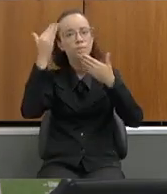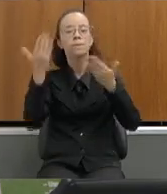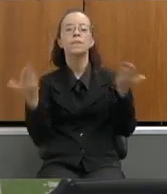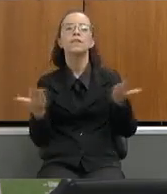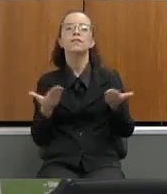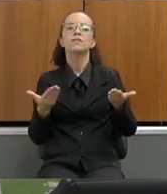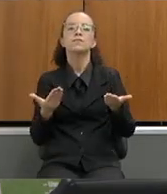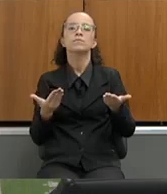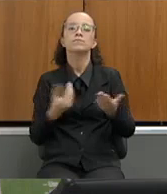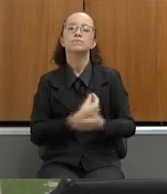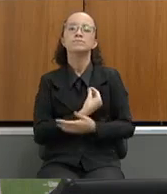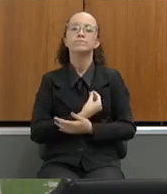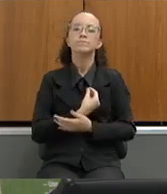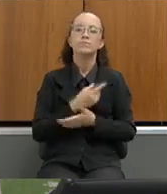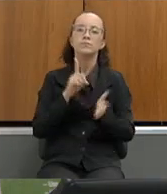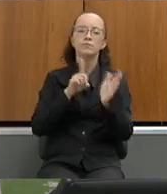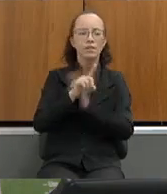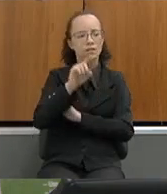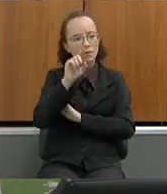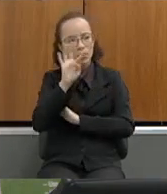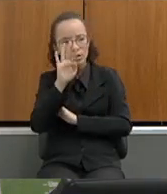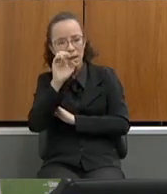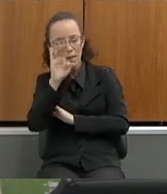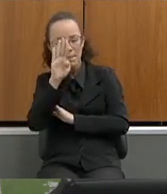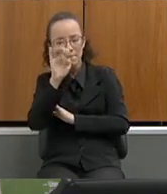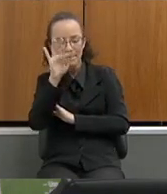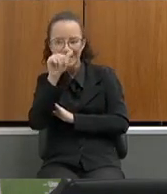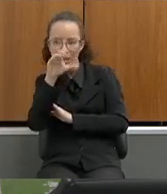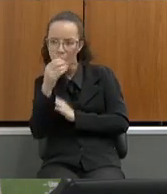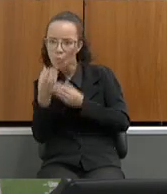agora pergunto deputado Betão se quer fazer uso da palavra